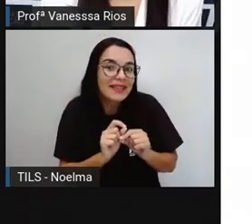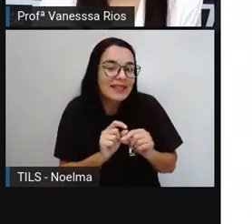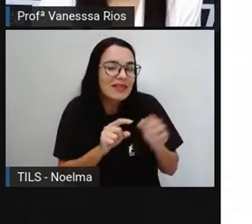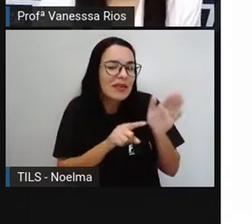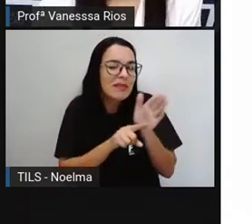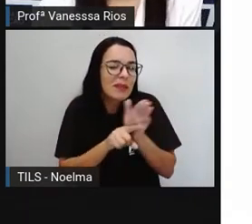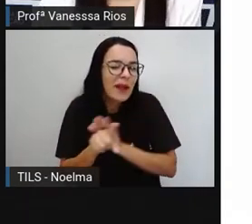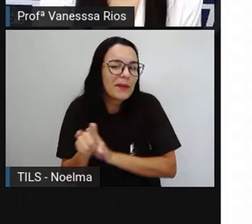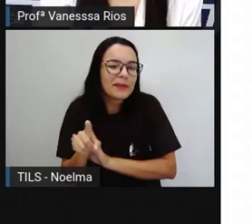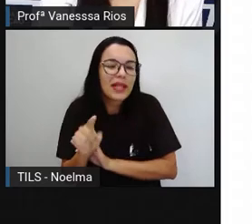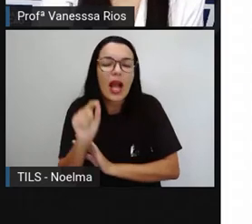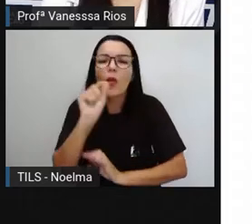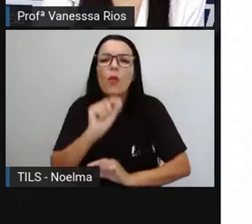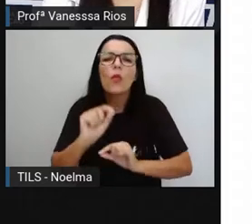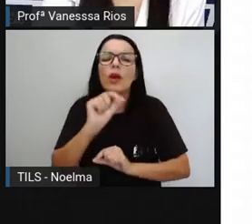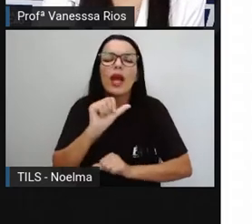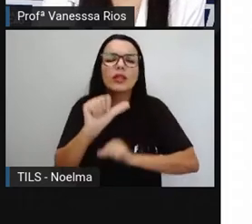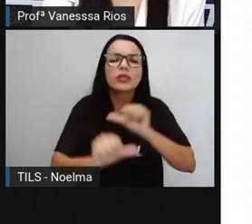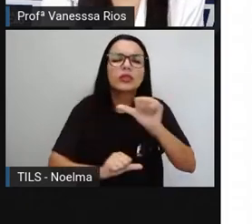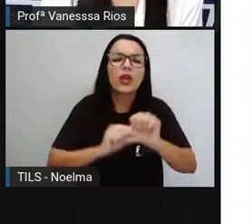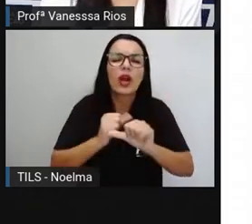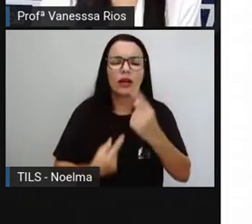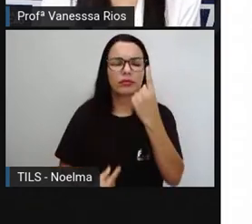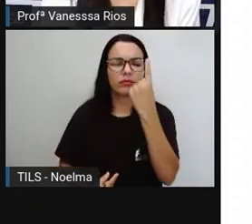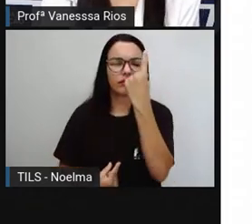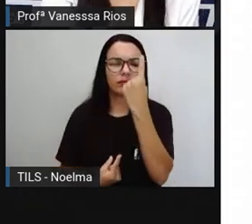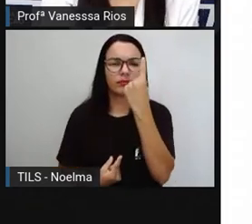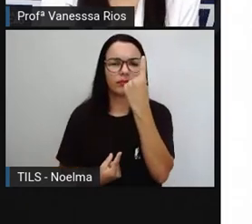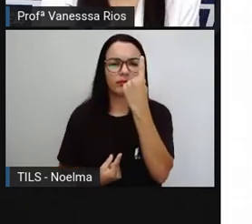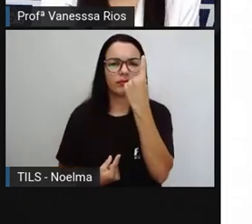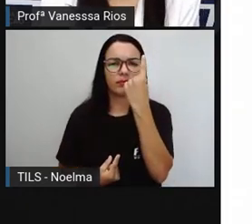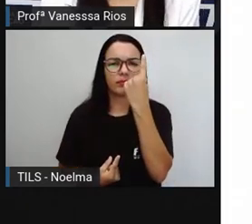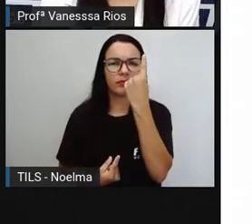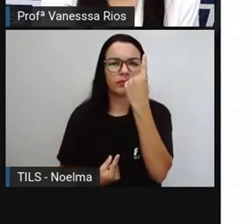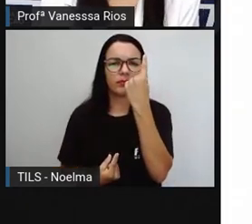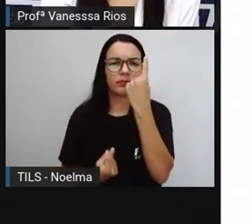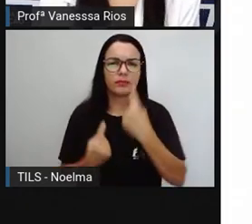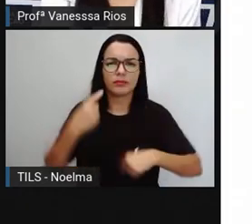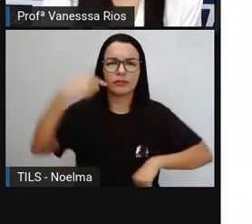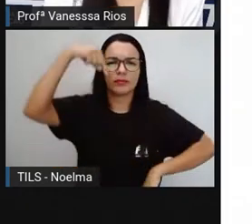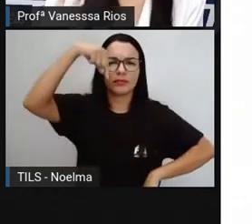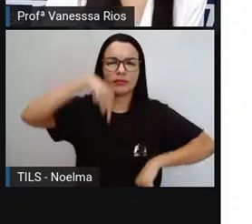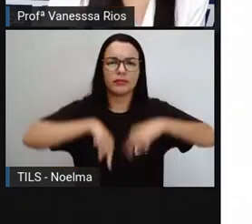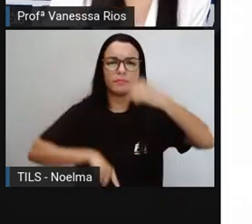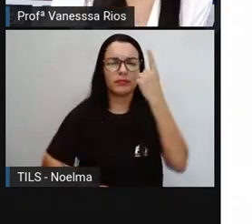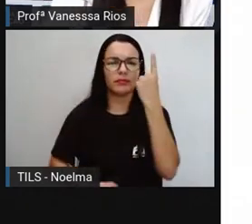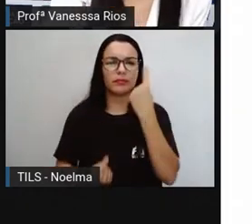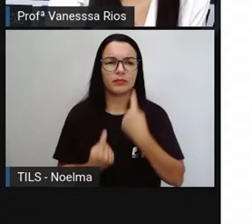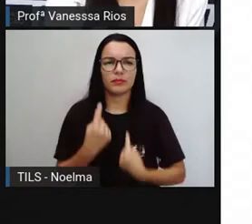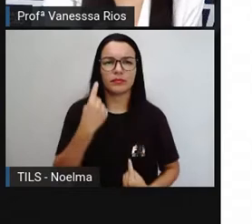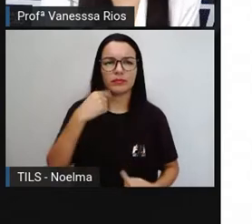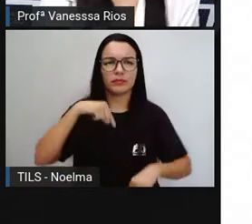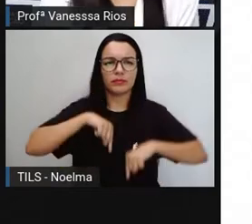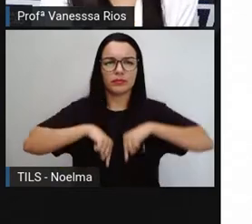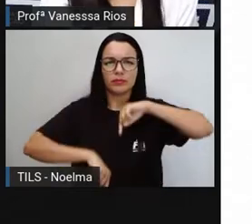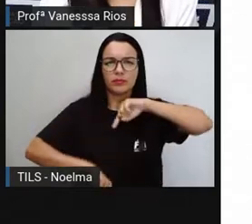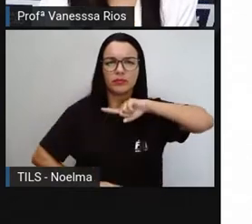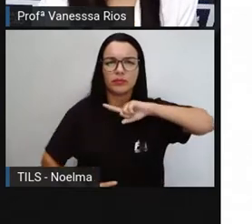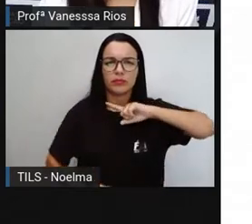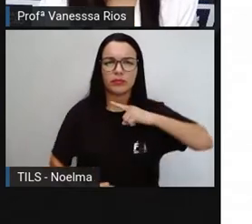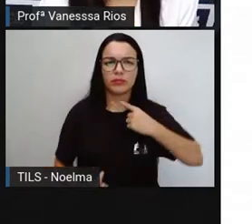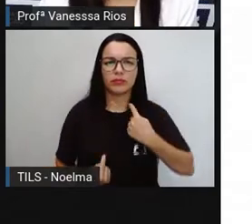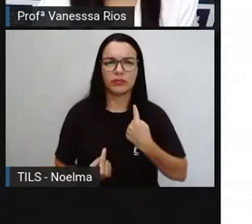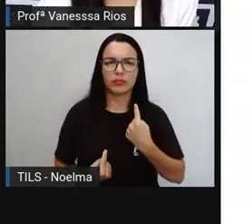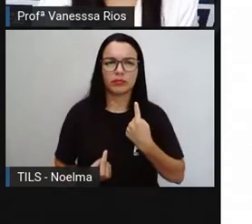pergunta. O que são trocas gasosas? O é que vocês imaginam? O que é que vem aí à